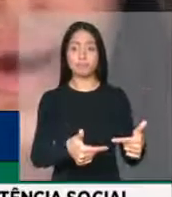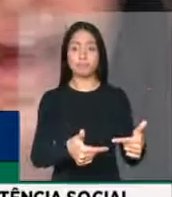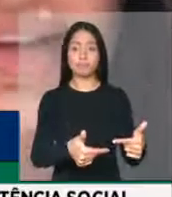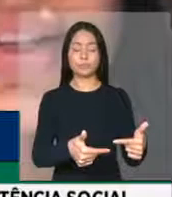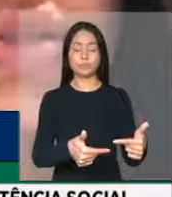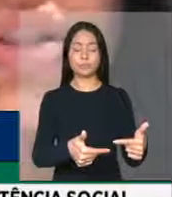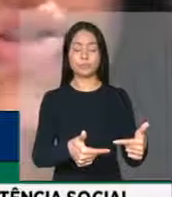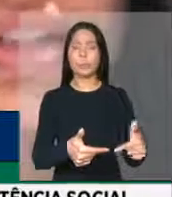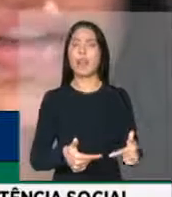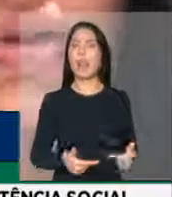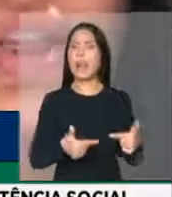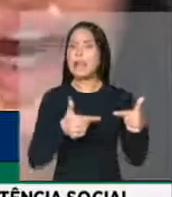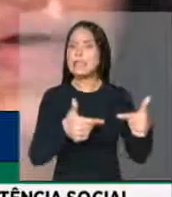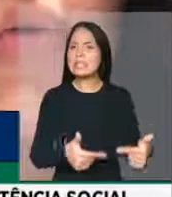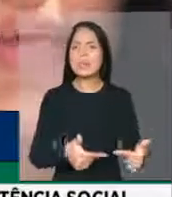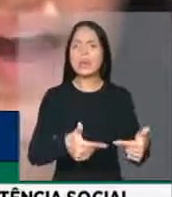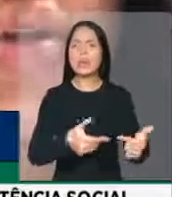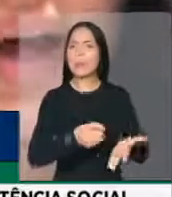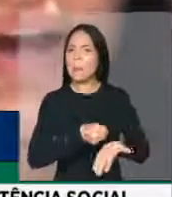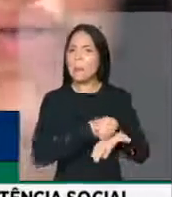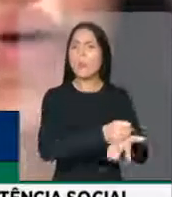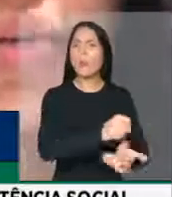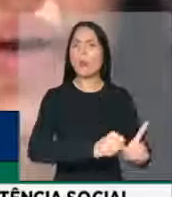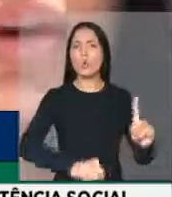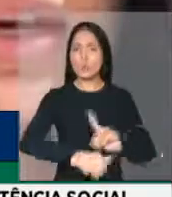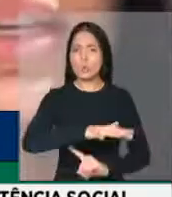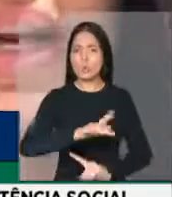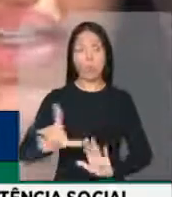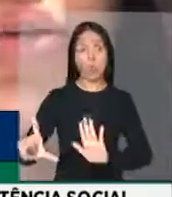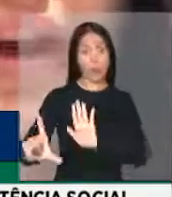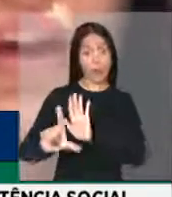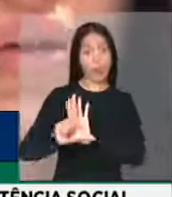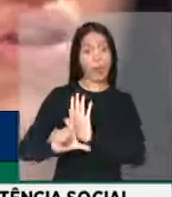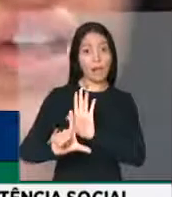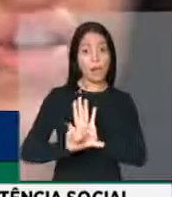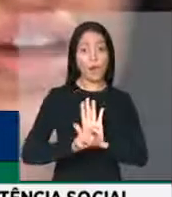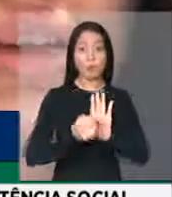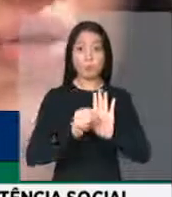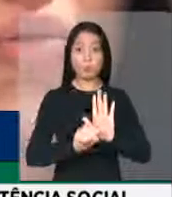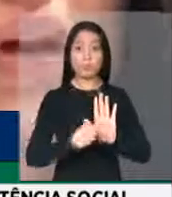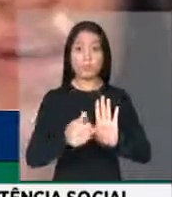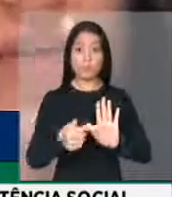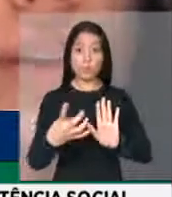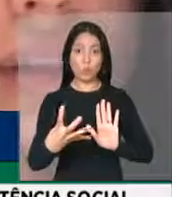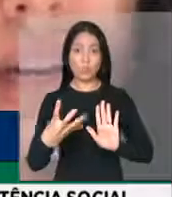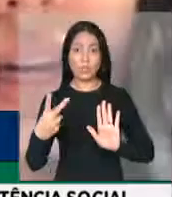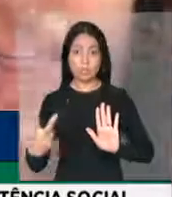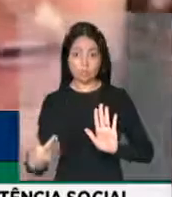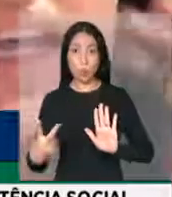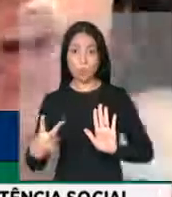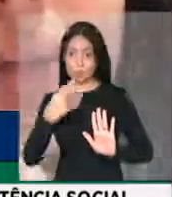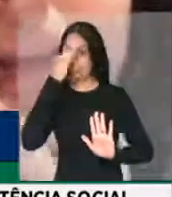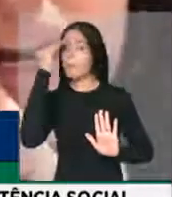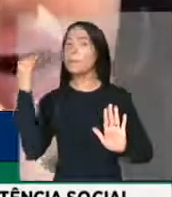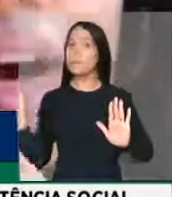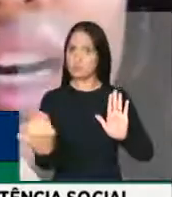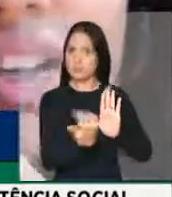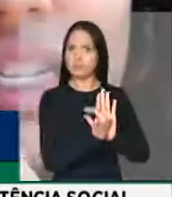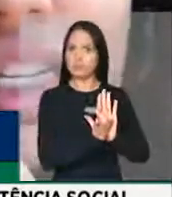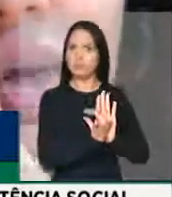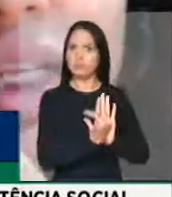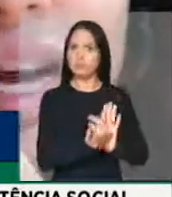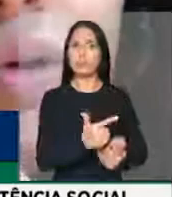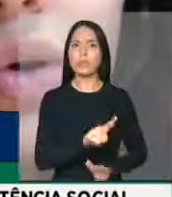para a realização de ações de assistência social em conformidade com a Lei nº 8.742, de 7 de dezembro de 1993, denominada Lei